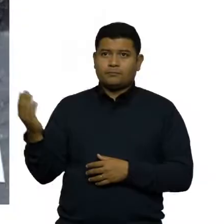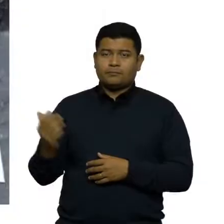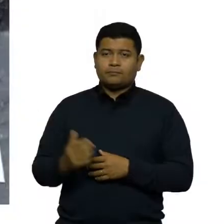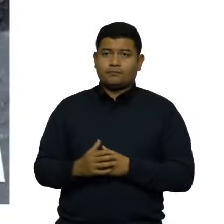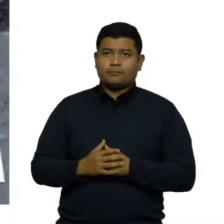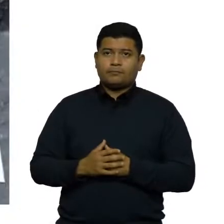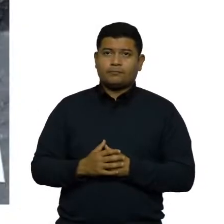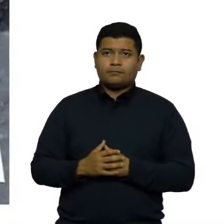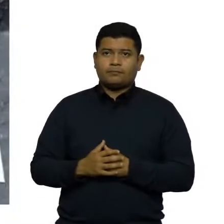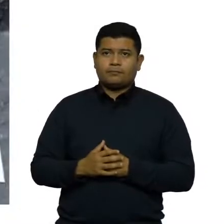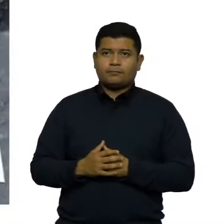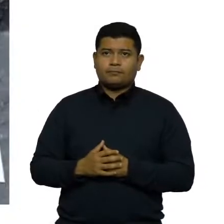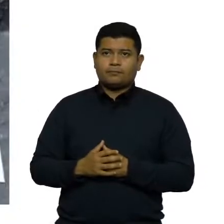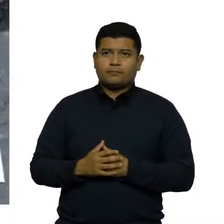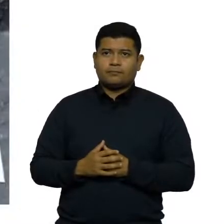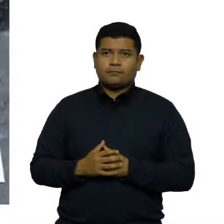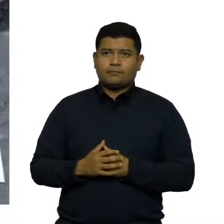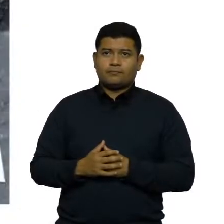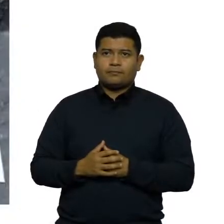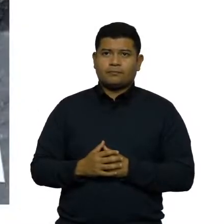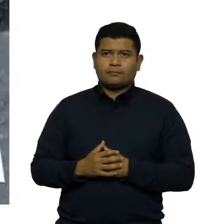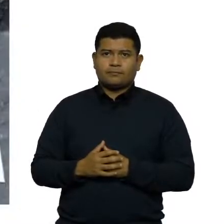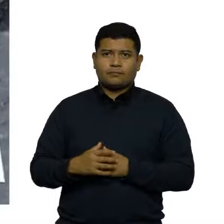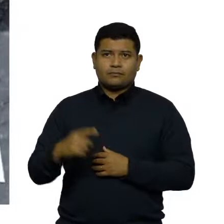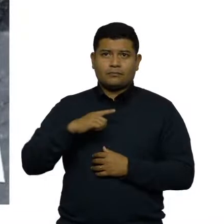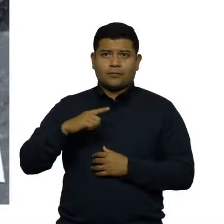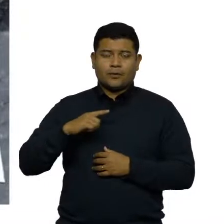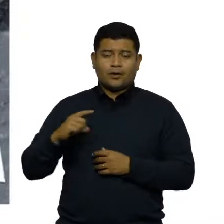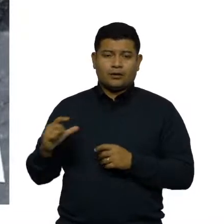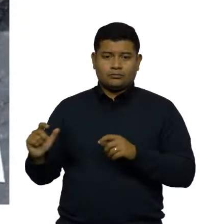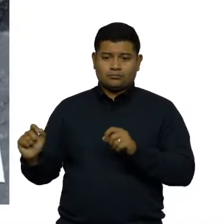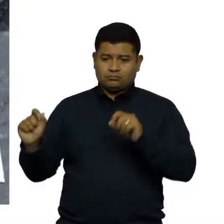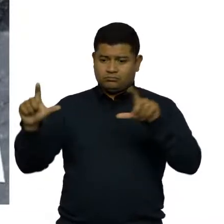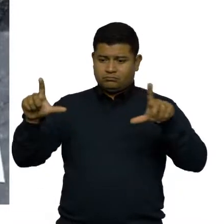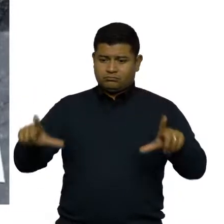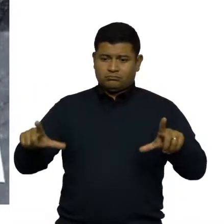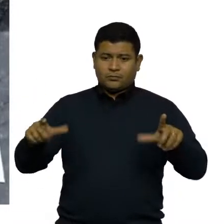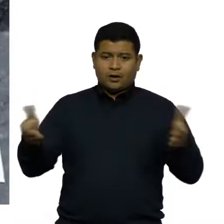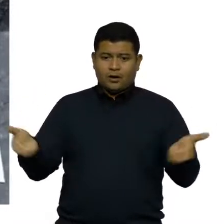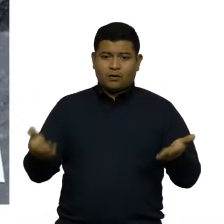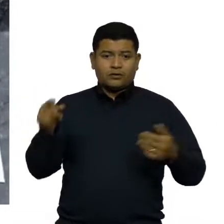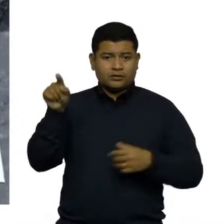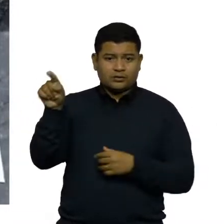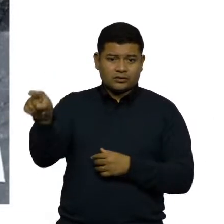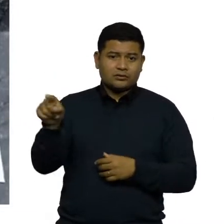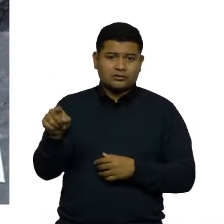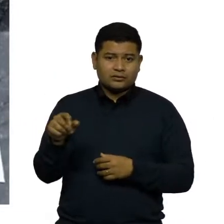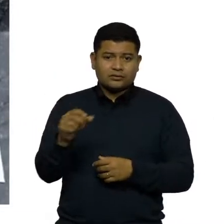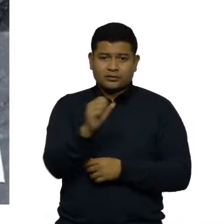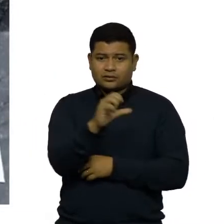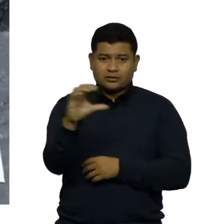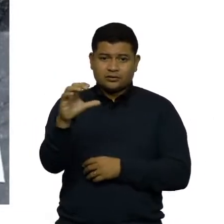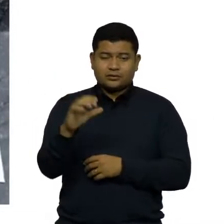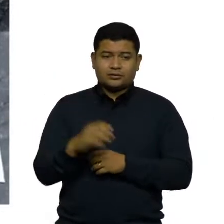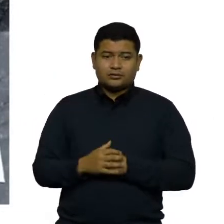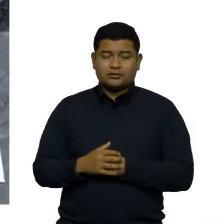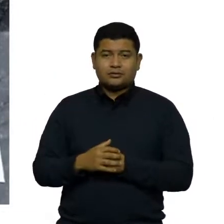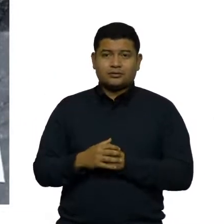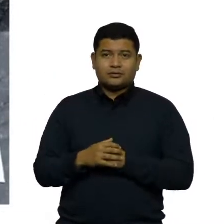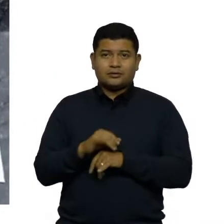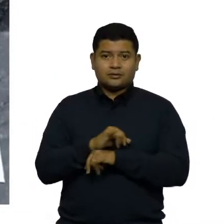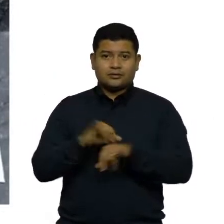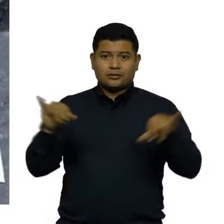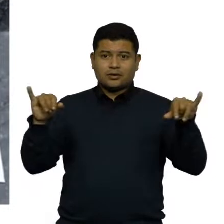Senhores, tem essa pedra lá agora, tem essa pedra lá, fizeram esse lançamento da